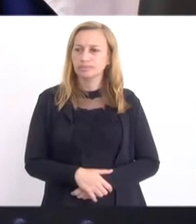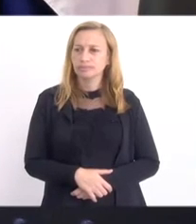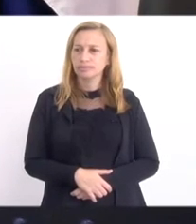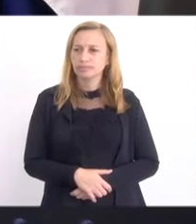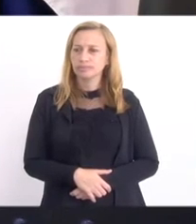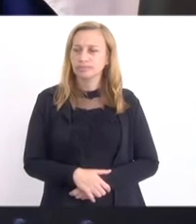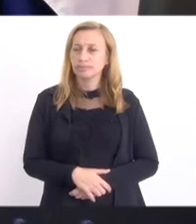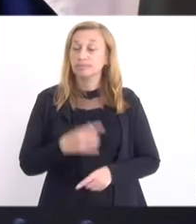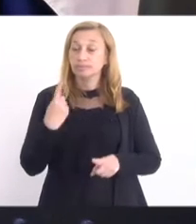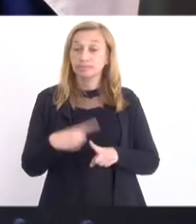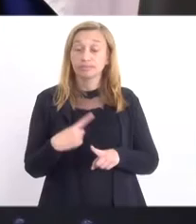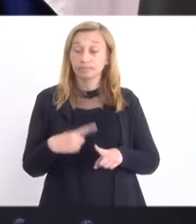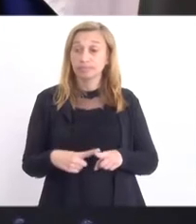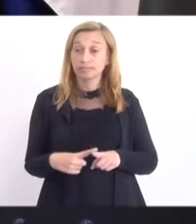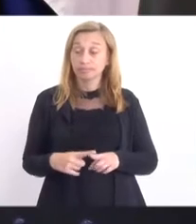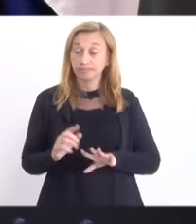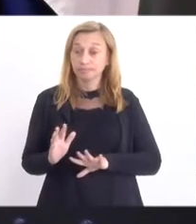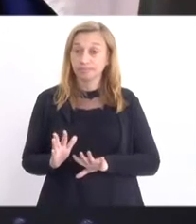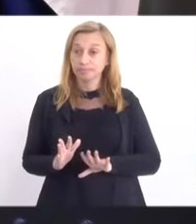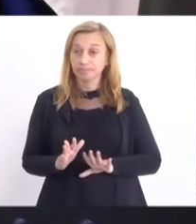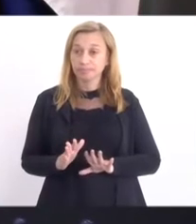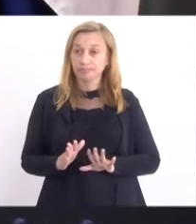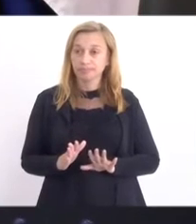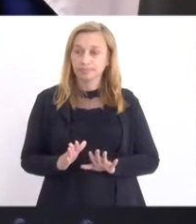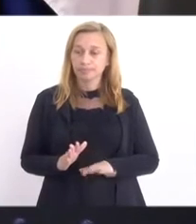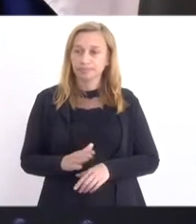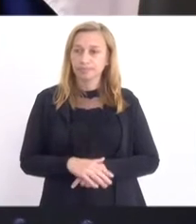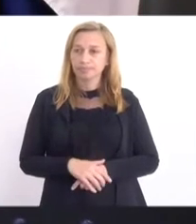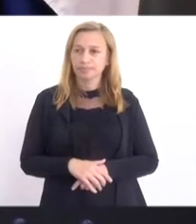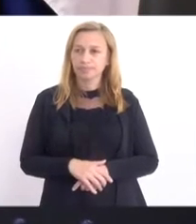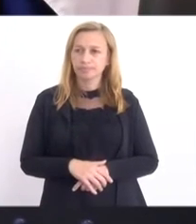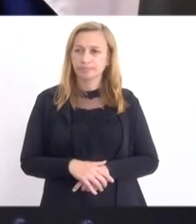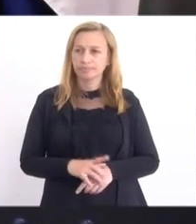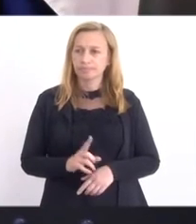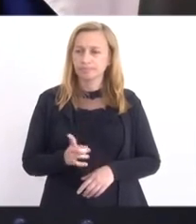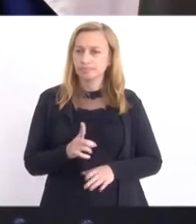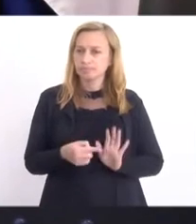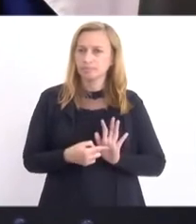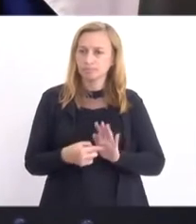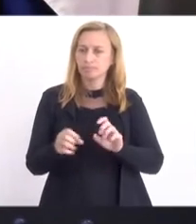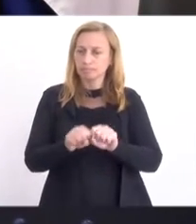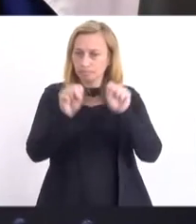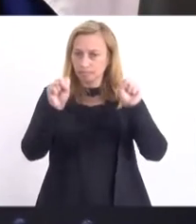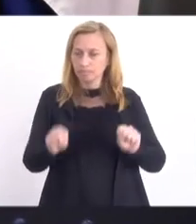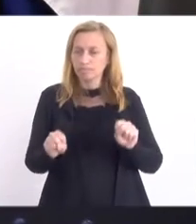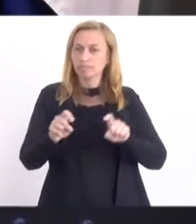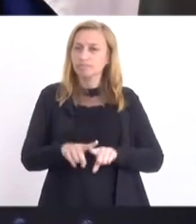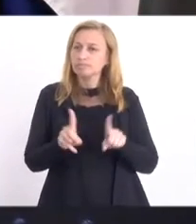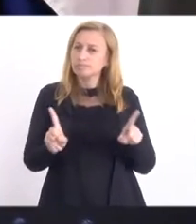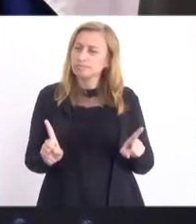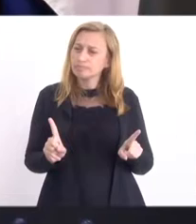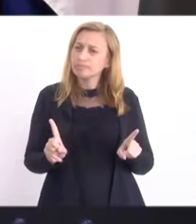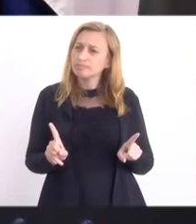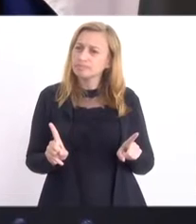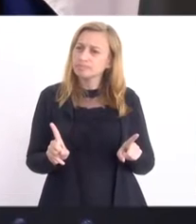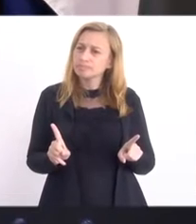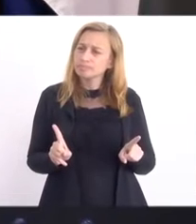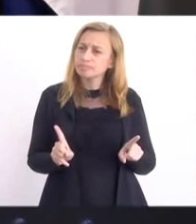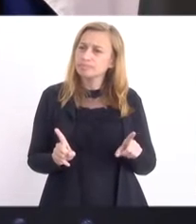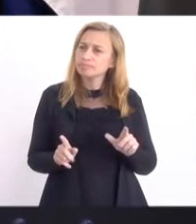É que é o seguinte, não consta no sistema, mas o